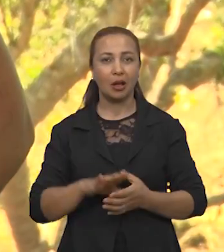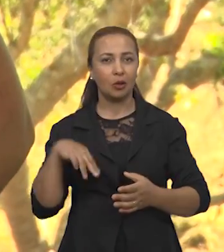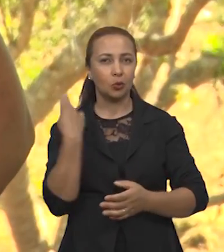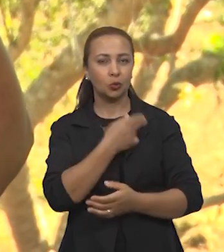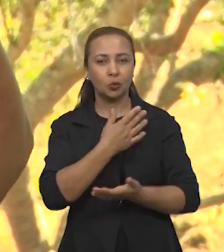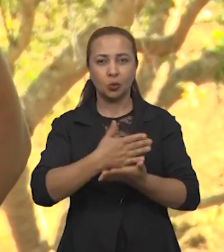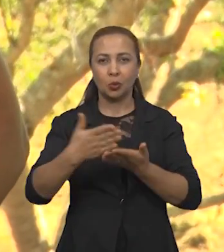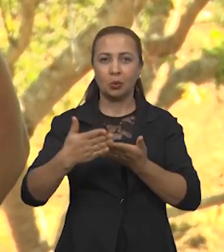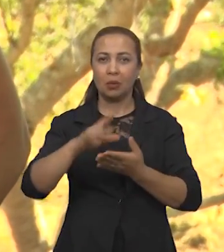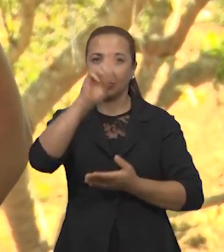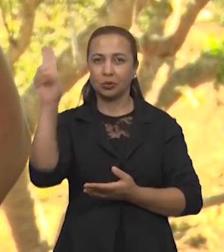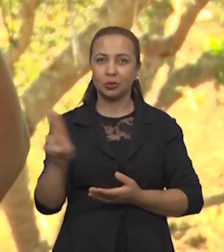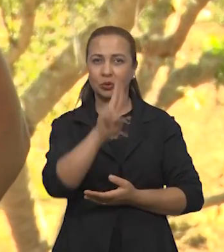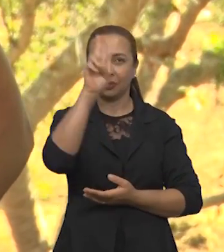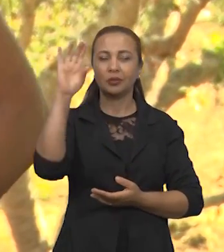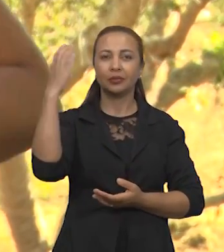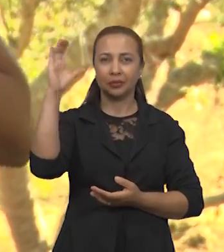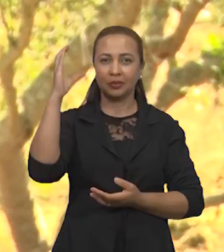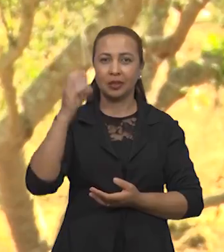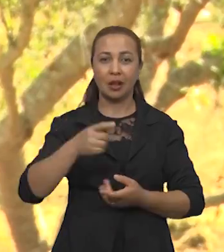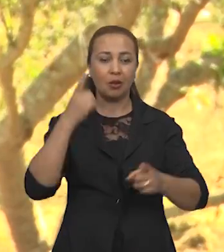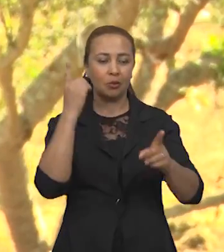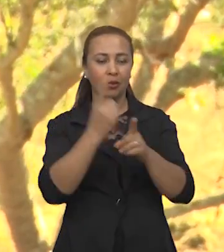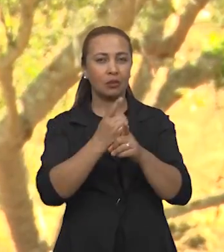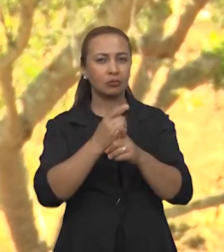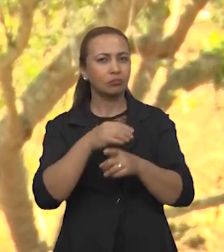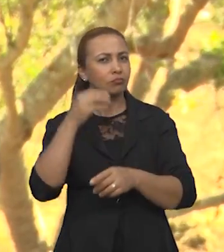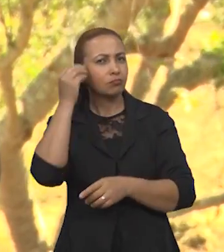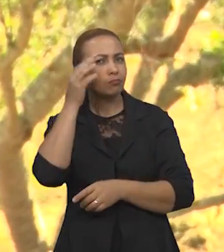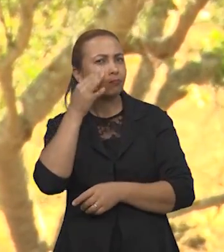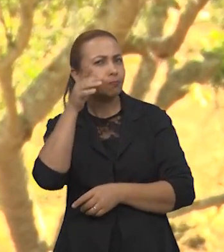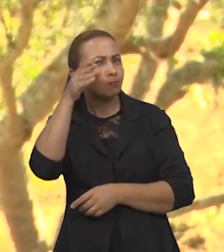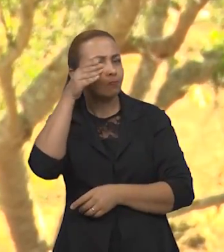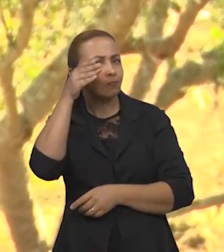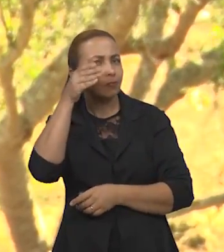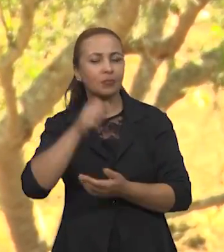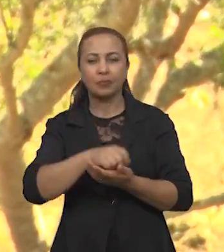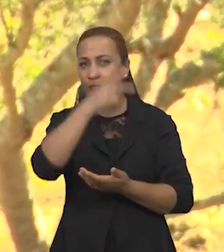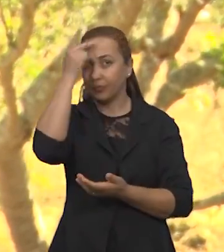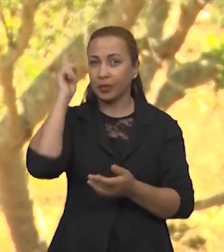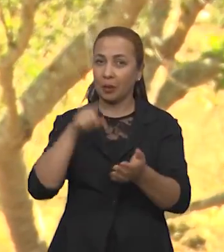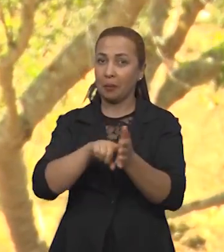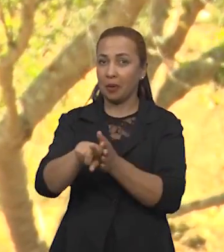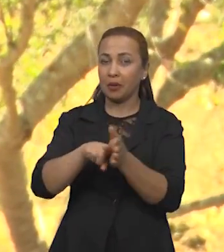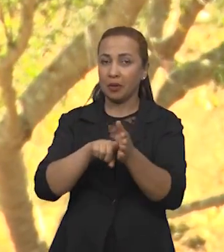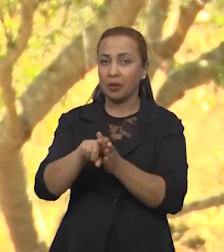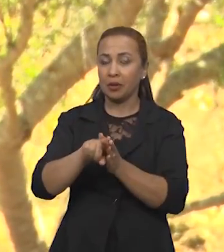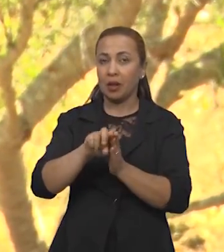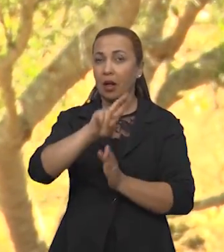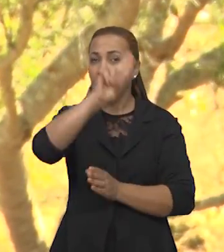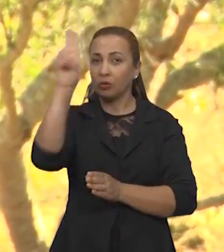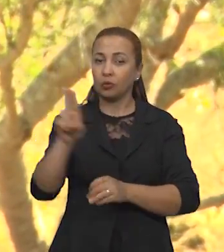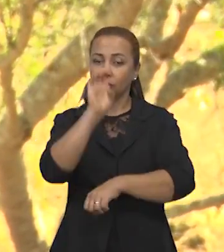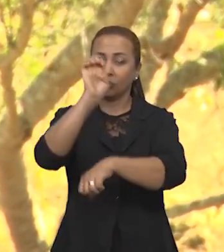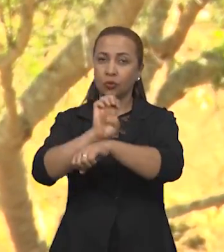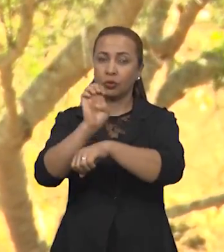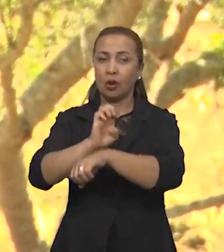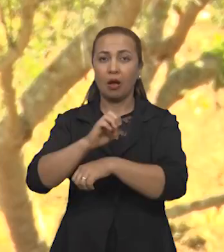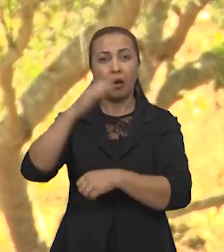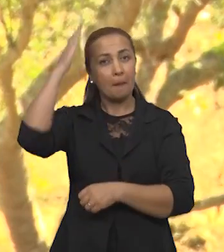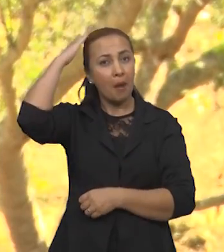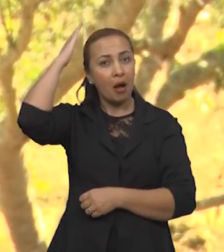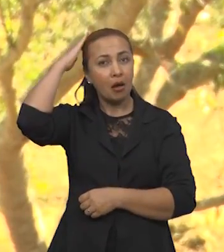E a gente começa o Universiência com esta descoberta intrigante. É que pesquisadores da Universidade Estadual da